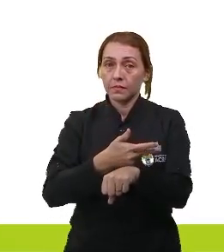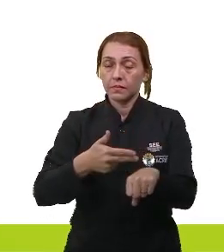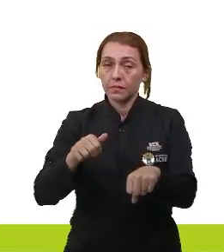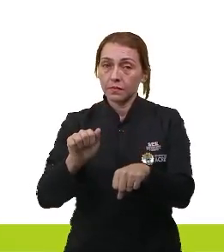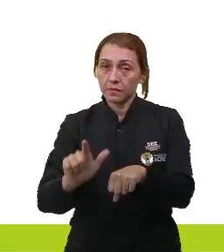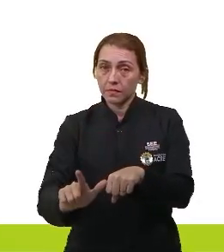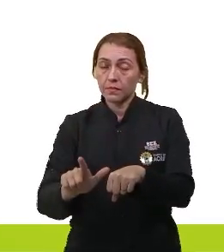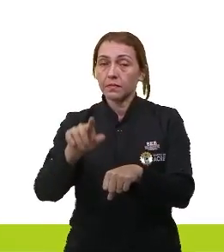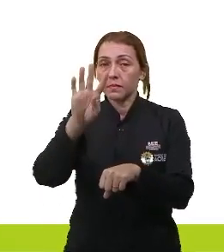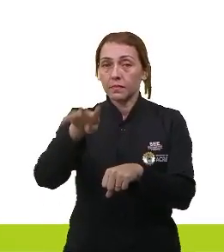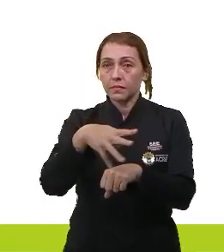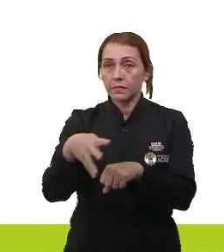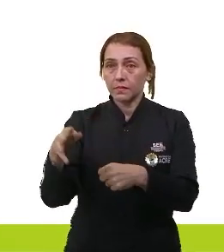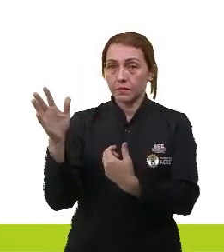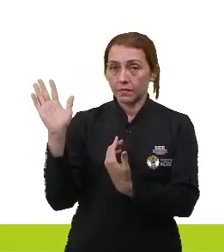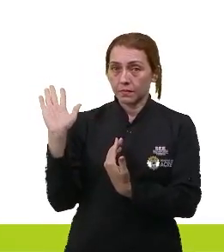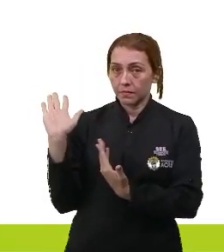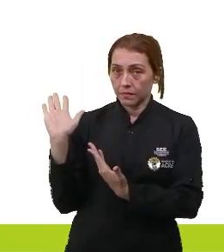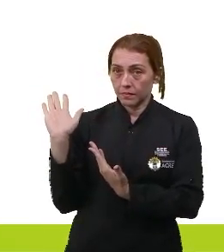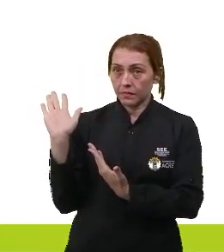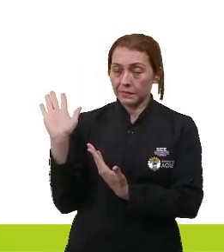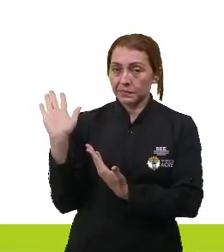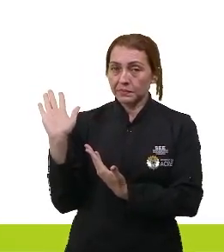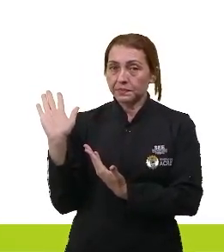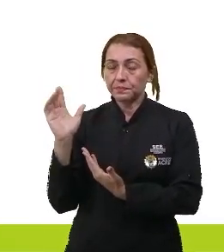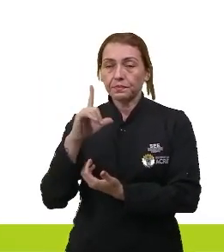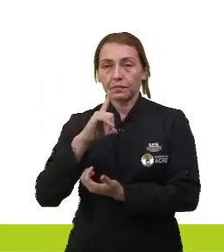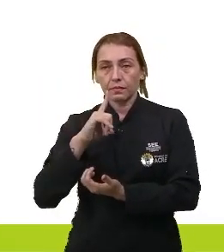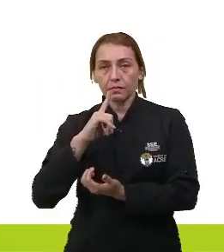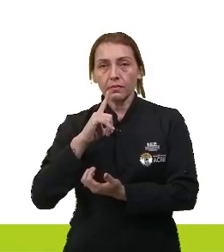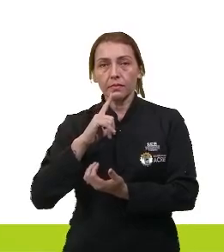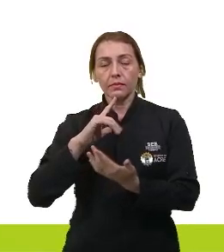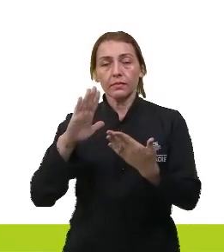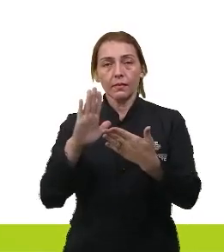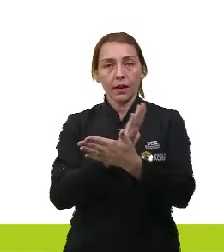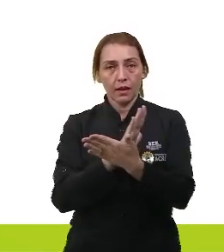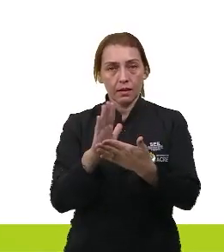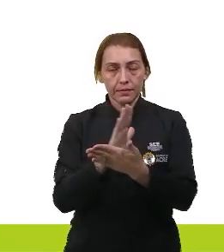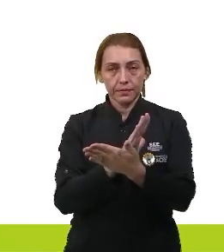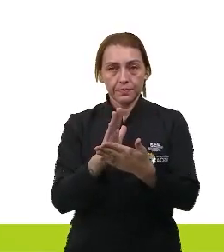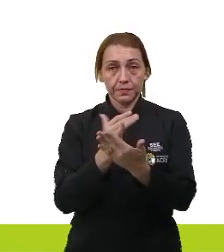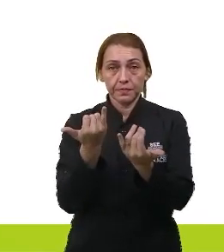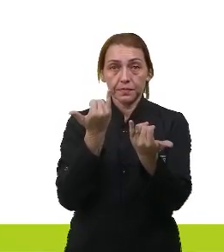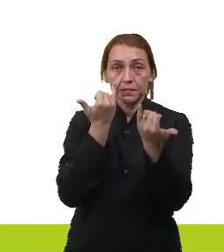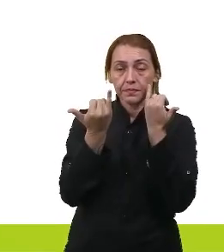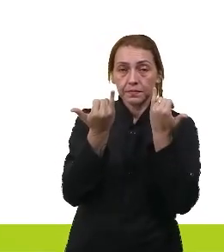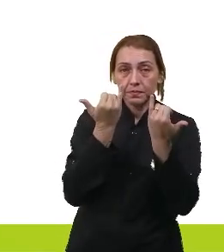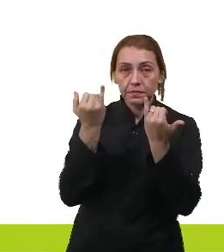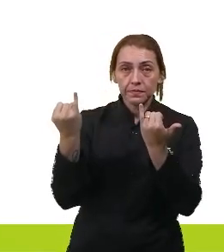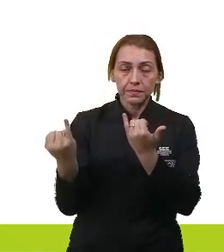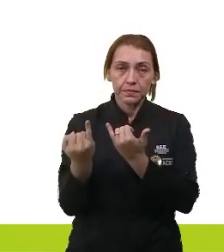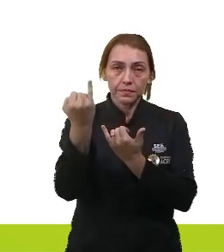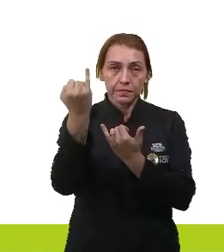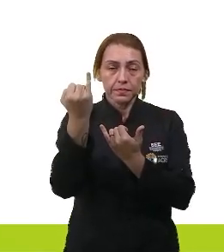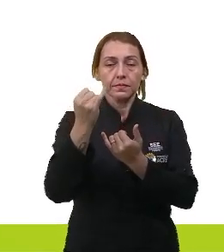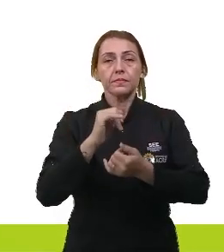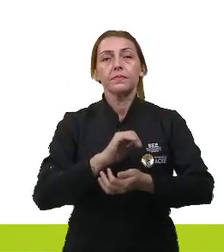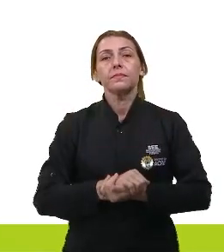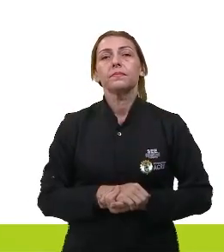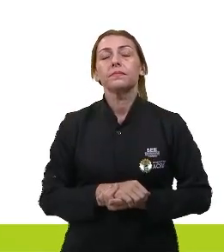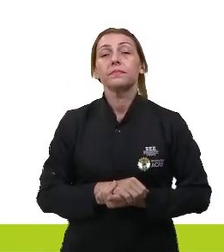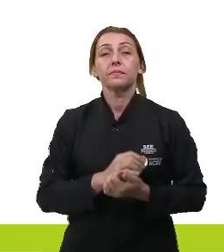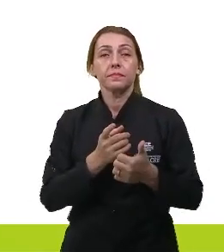Na minha tabelinha, aí na tela, nós temos algumas informações importantes. Vamos lá.